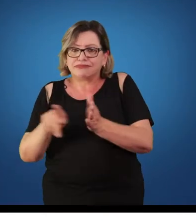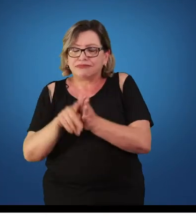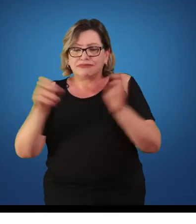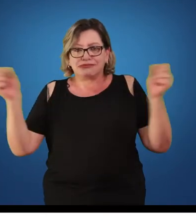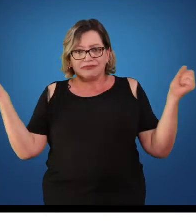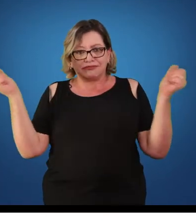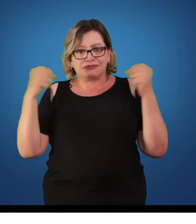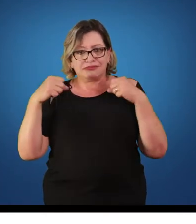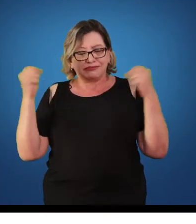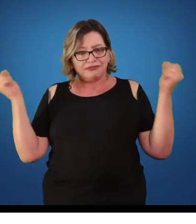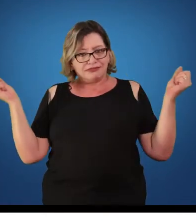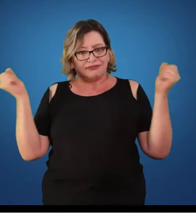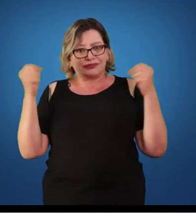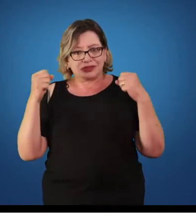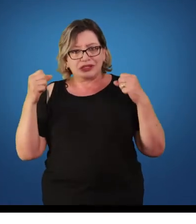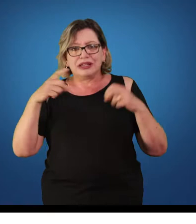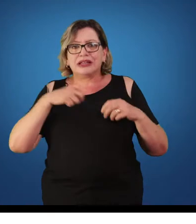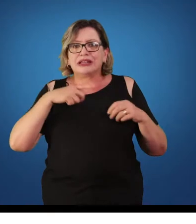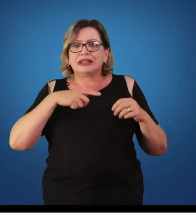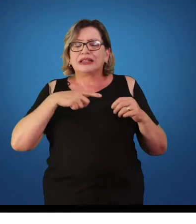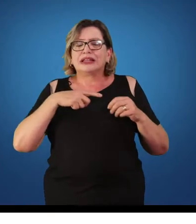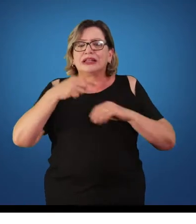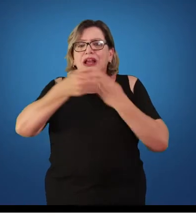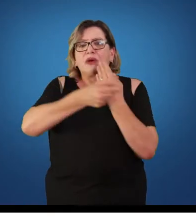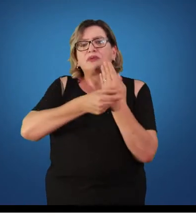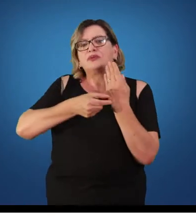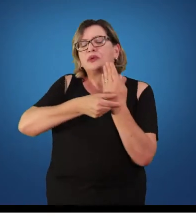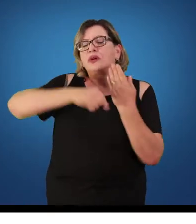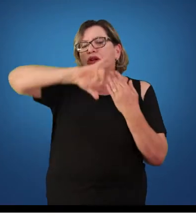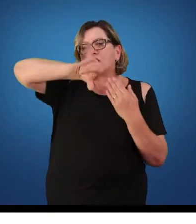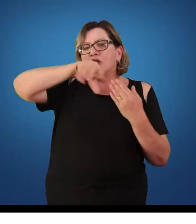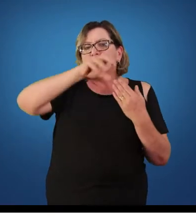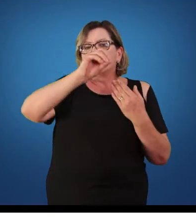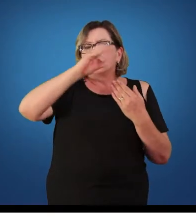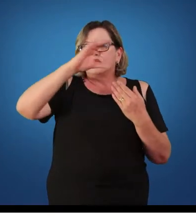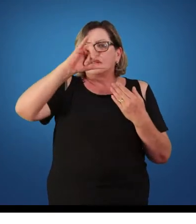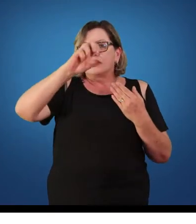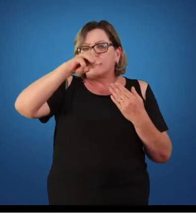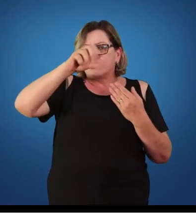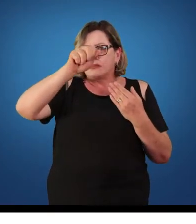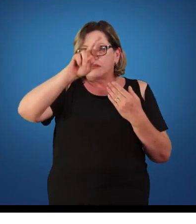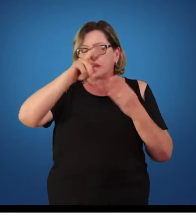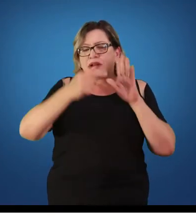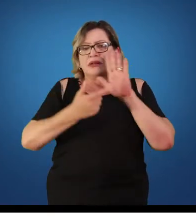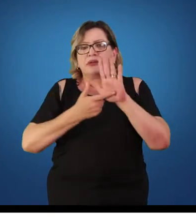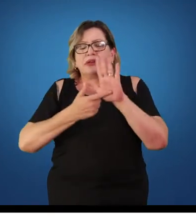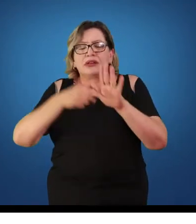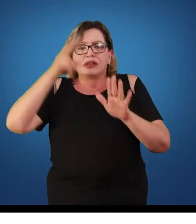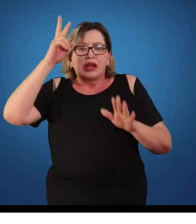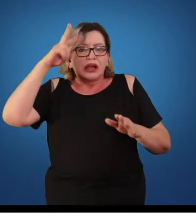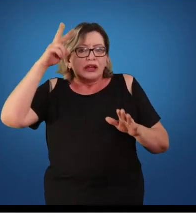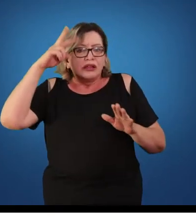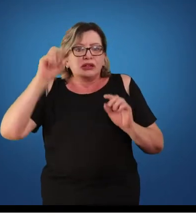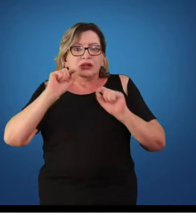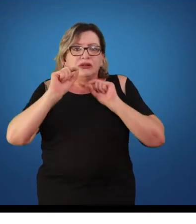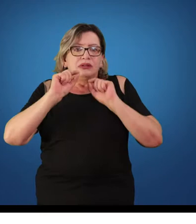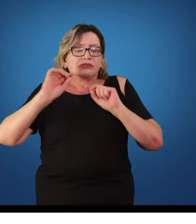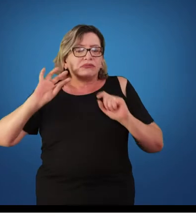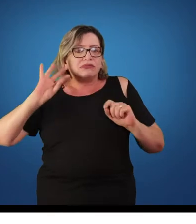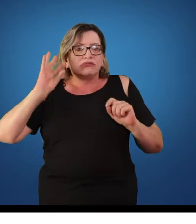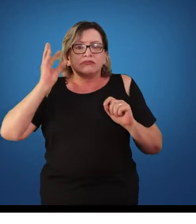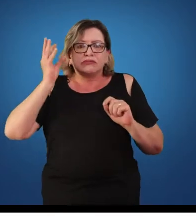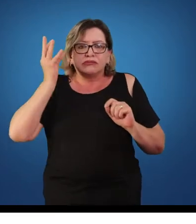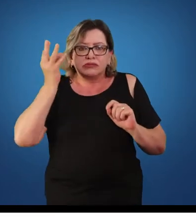O autor, Jucimar da Olho, faz alguns apontamentos relacionados ao contexto histórico em que foram